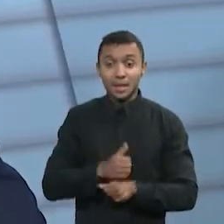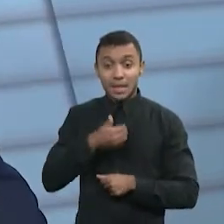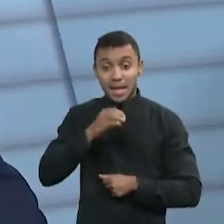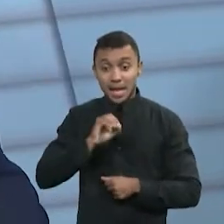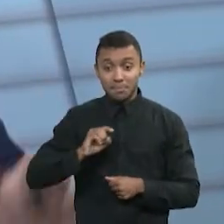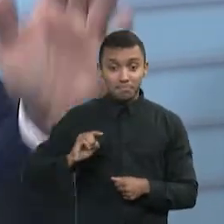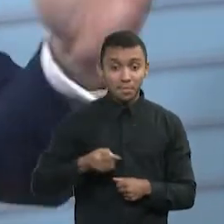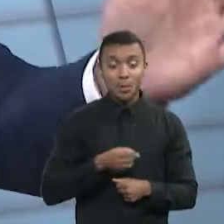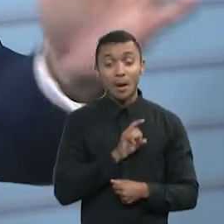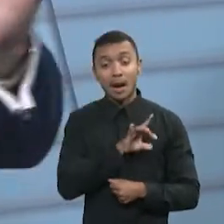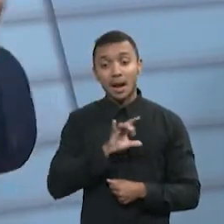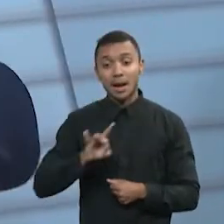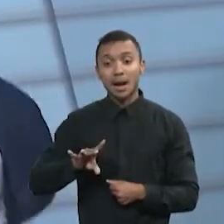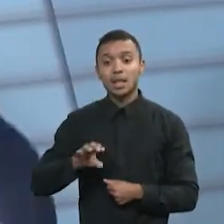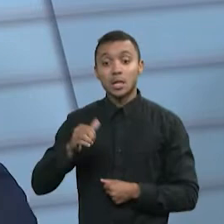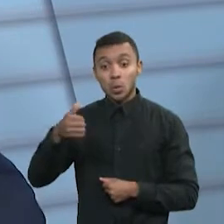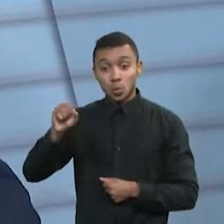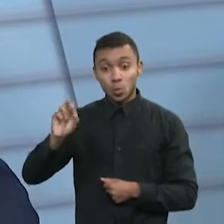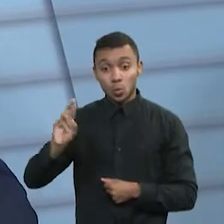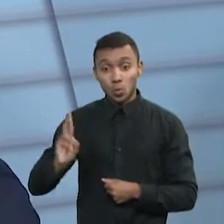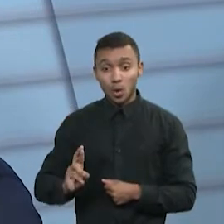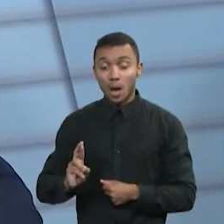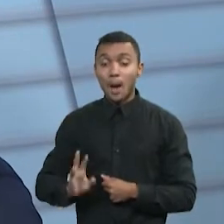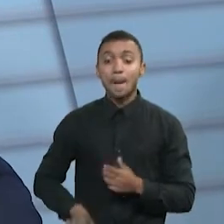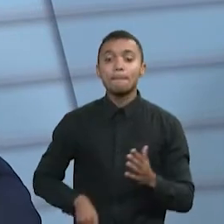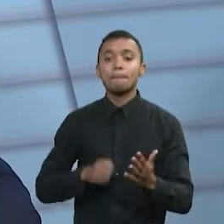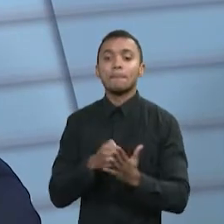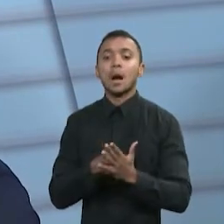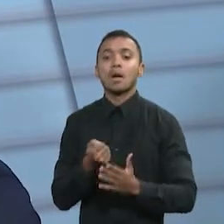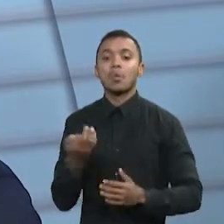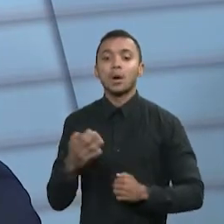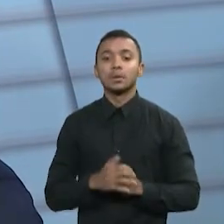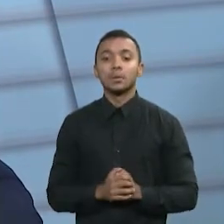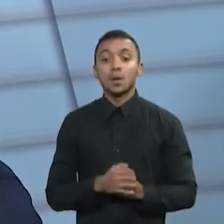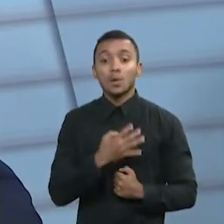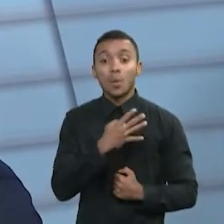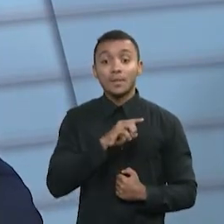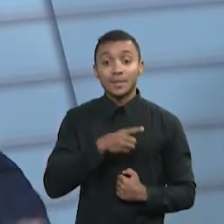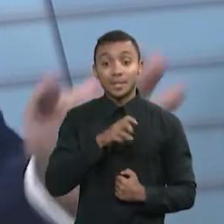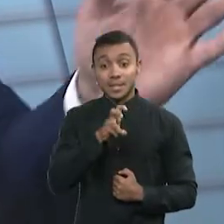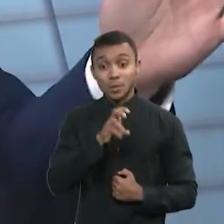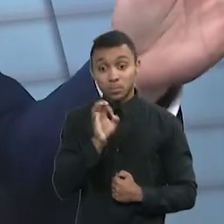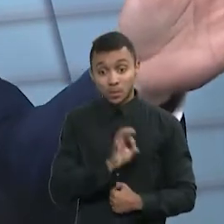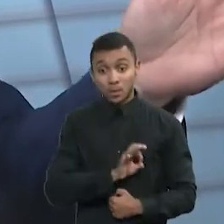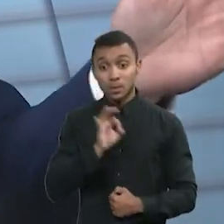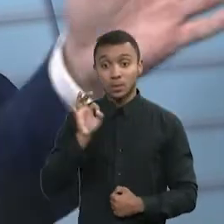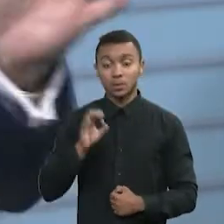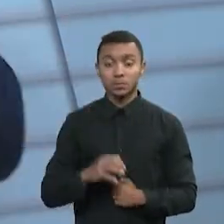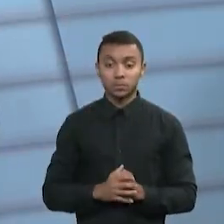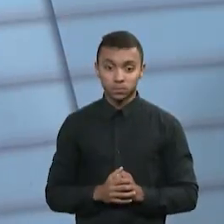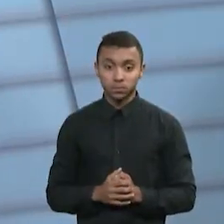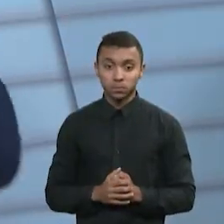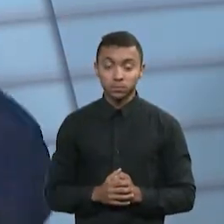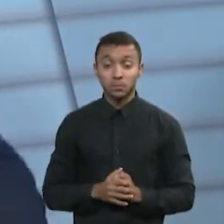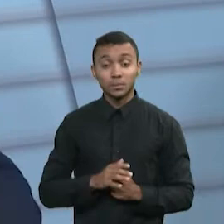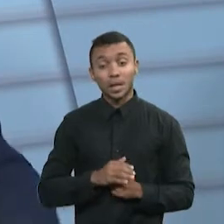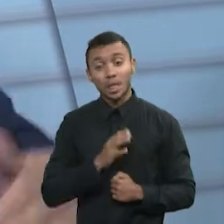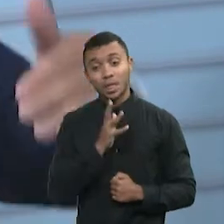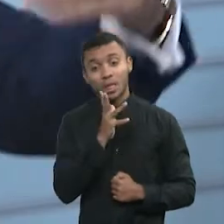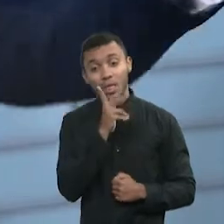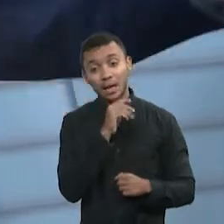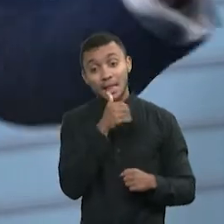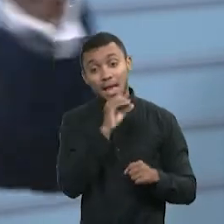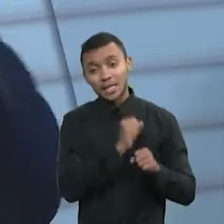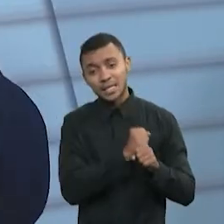dessa faixa. Você pagará 4,5% de imposto. Passados os 10 anos, quanto